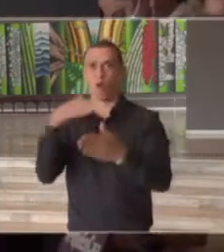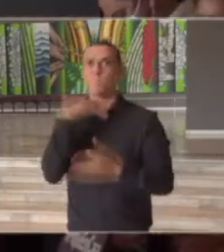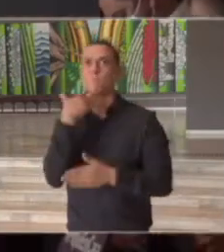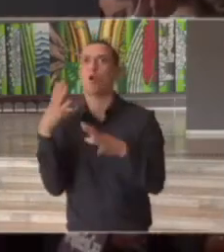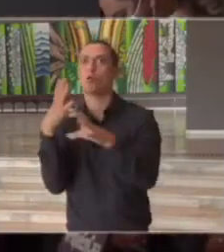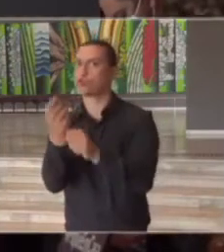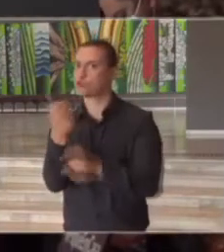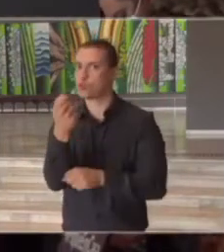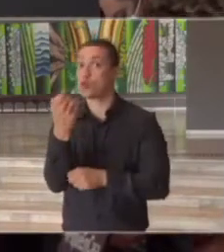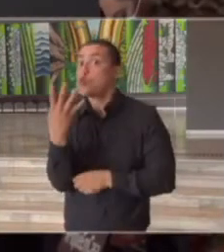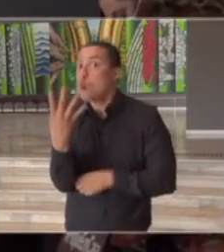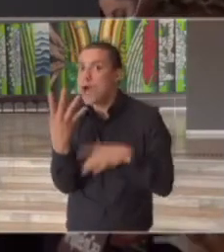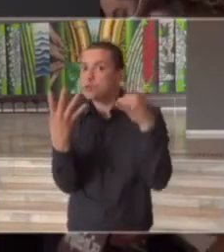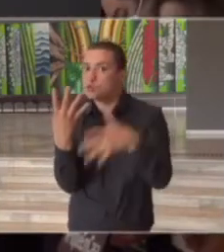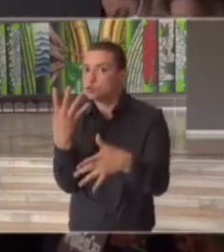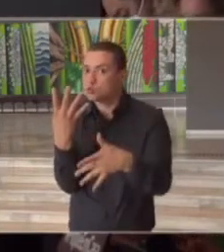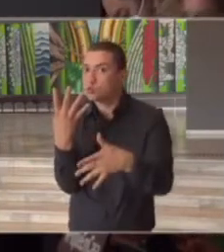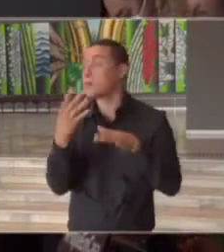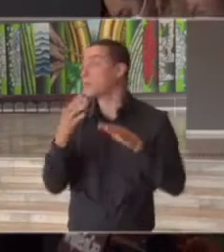quatro próximo